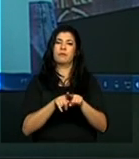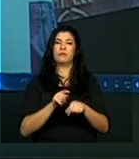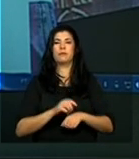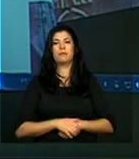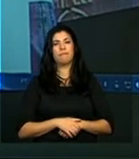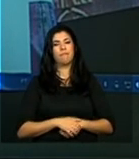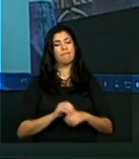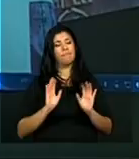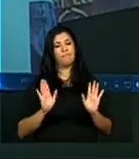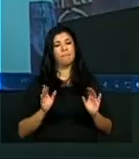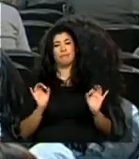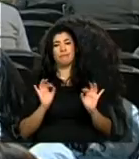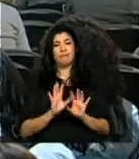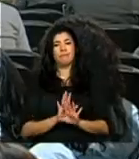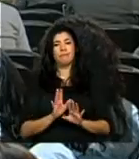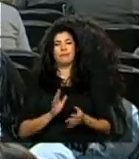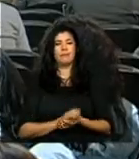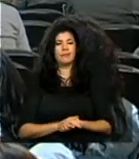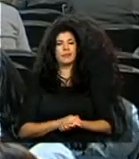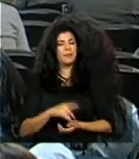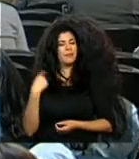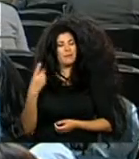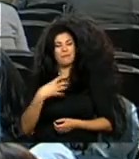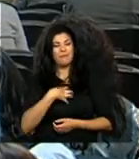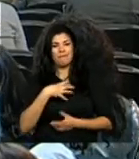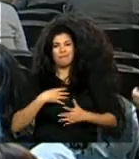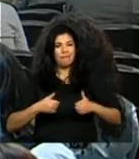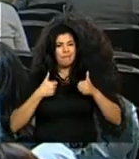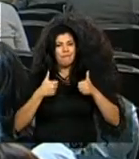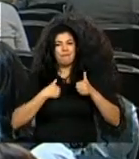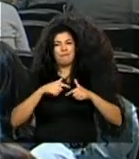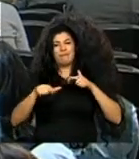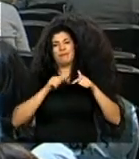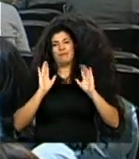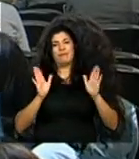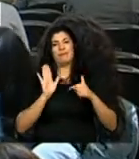É isso, gente. Nós estamos muito orgulhosos com esse trabalho.